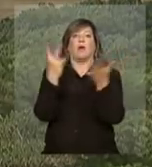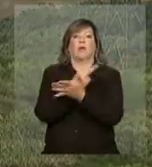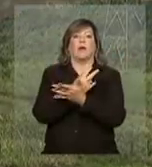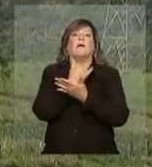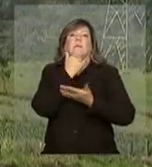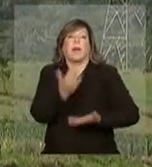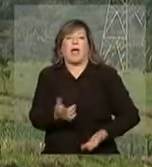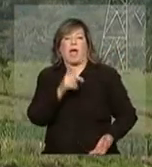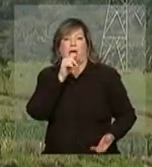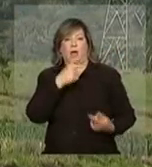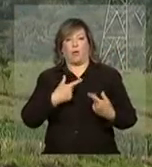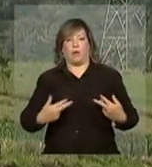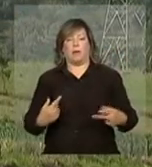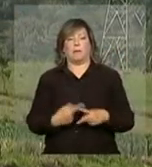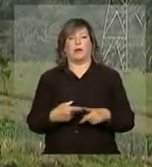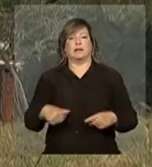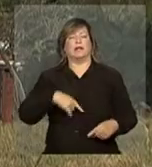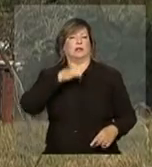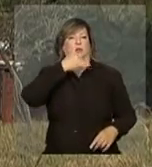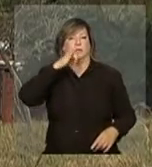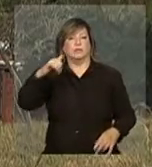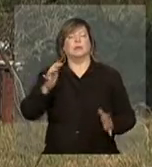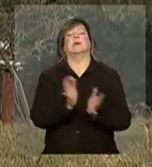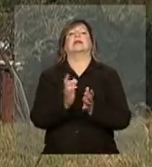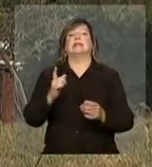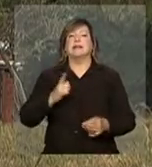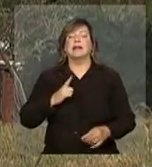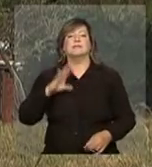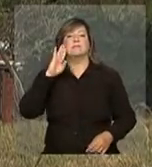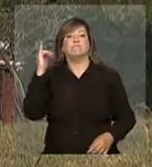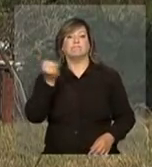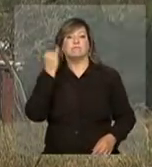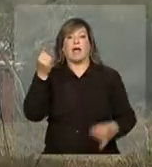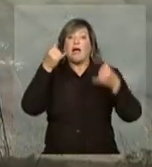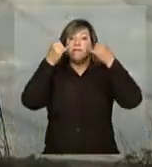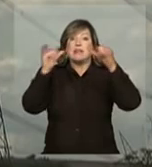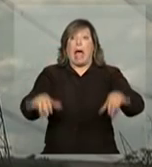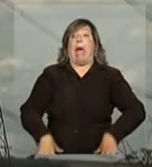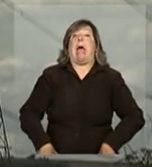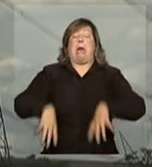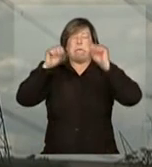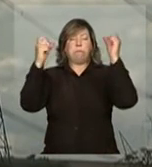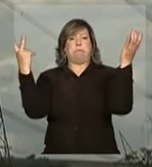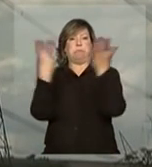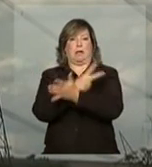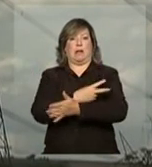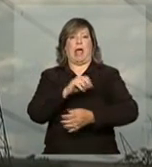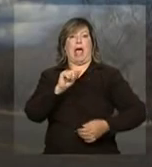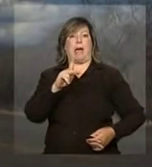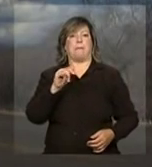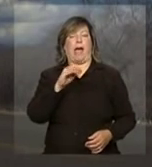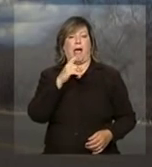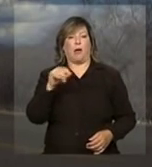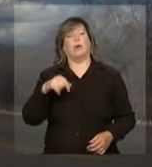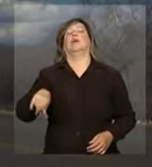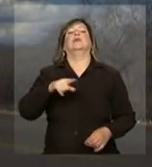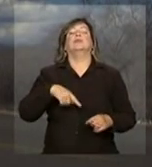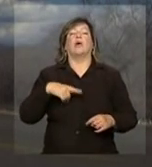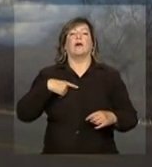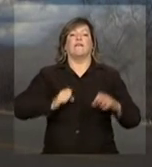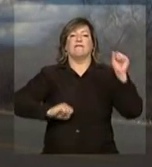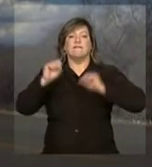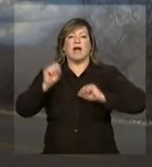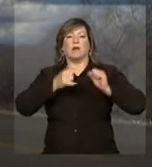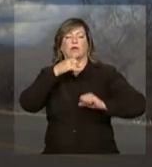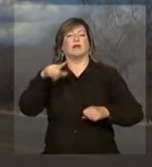do setor energético também tem mecanismos para evitar o risco de apagões. As distribuidoras fazem estudos para saber quanta